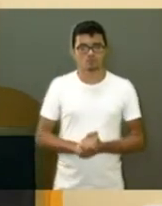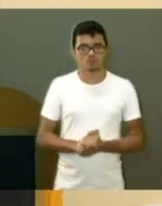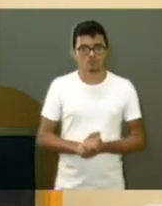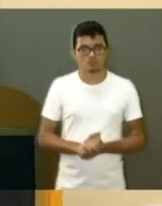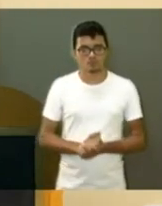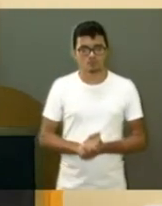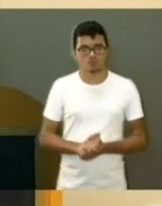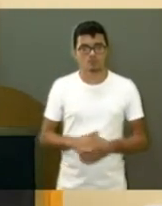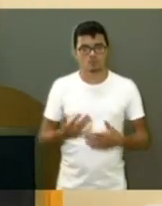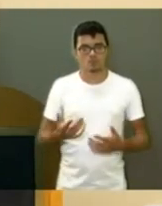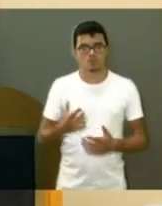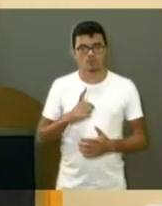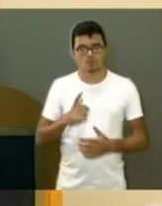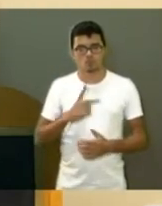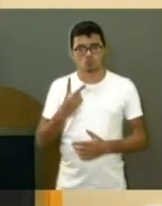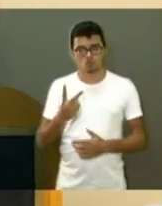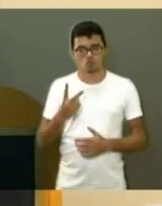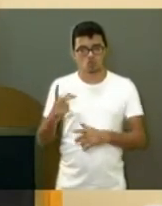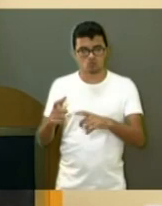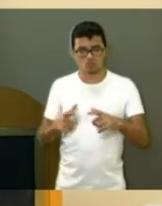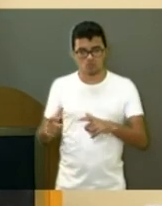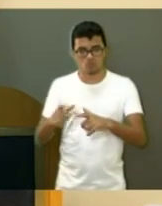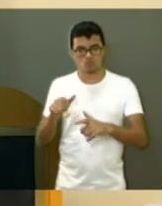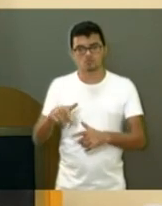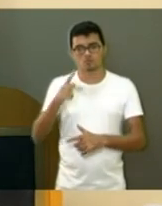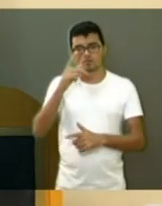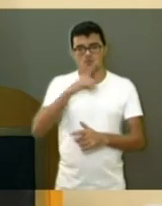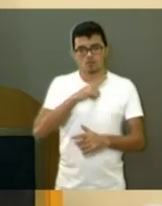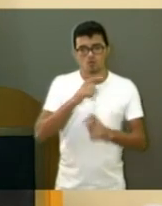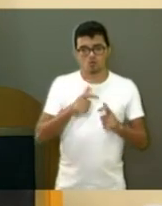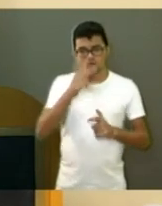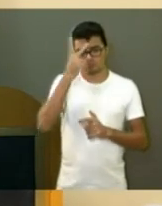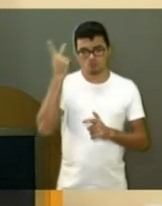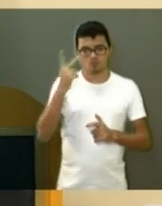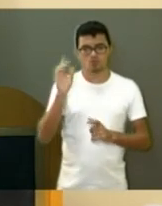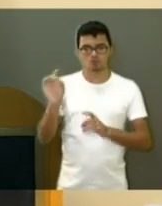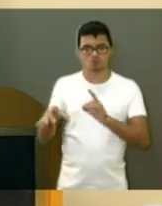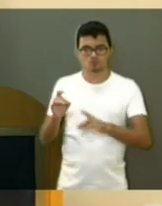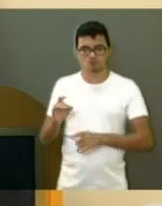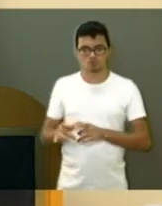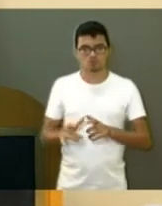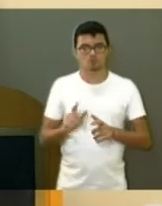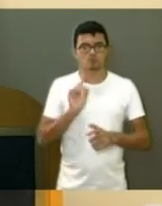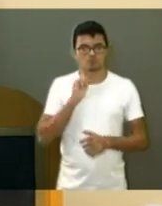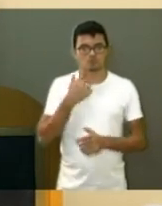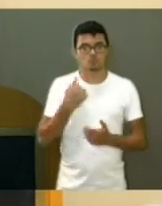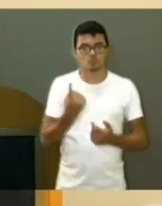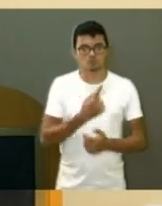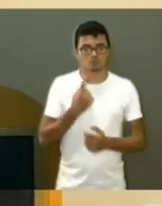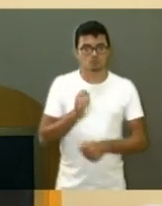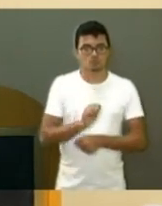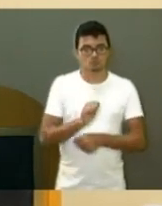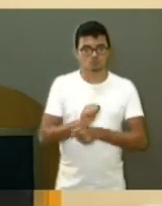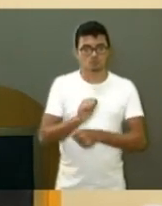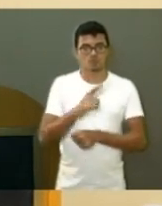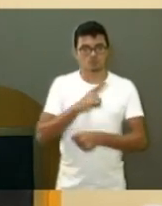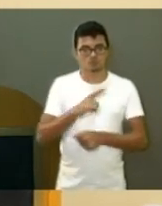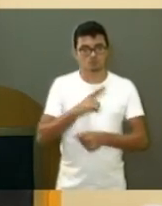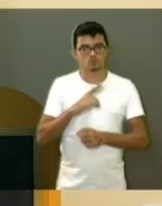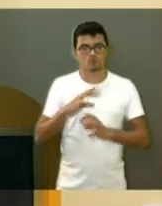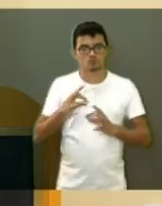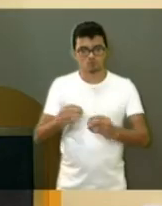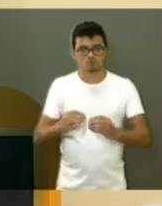têm o depósito local adequado para jogar o lixo. Então, nós esperamos que isso seja resolvido o mais rápido